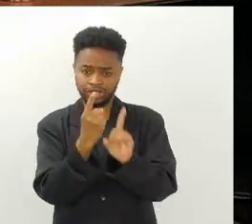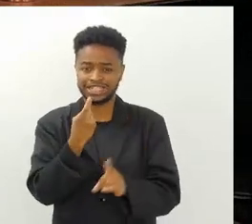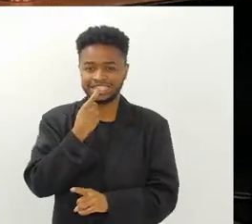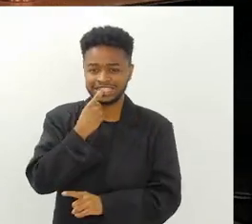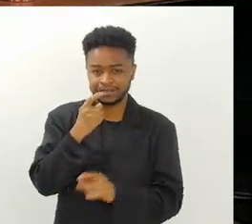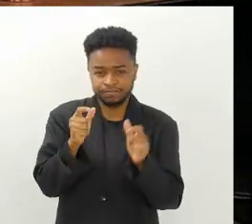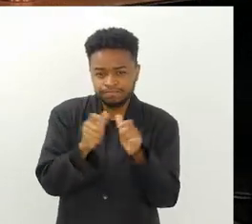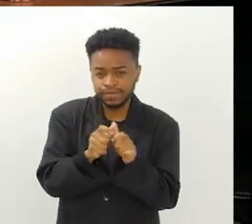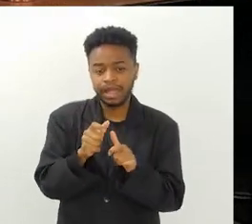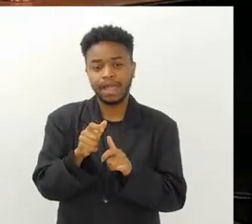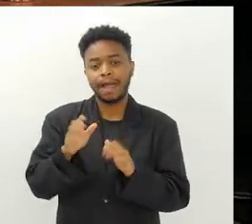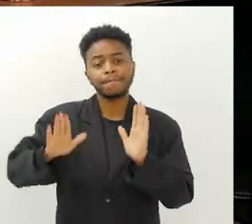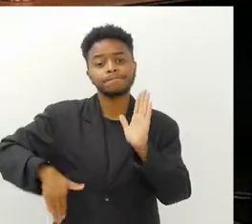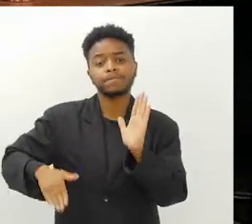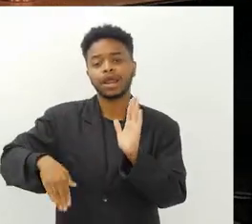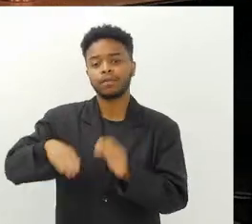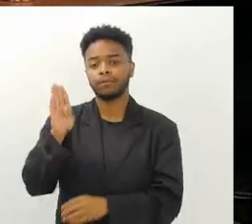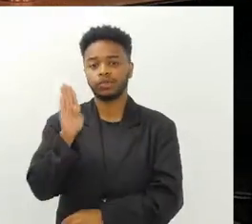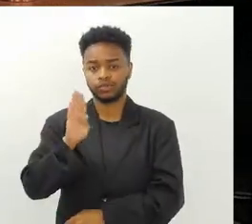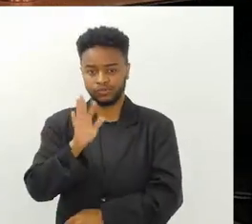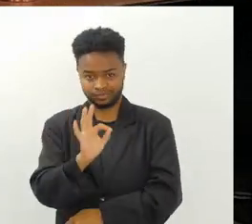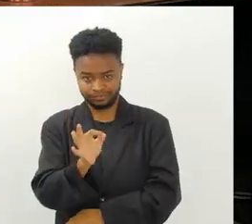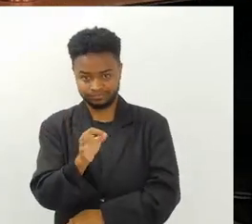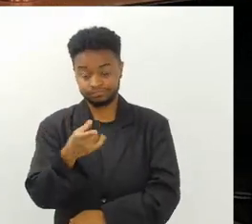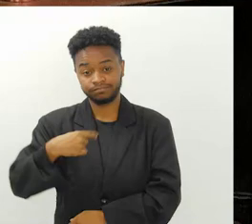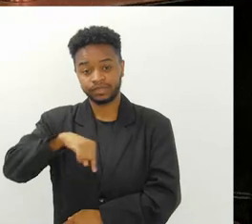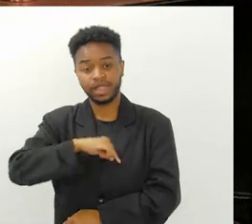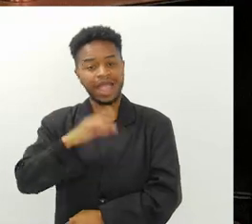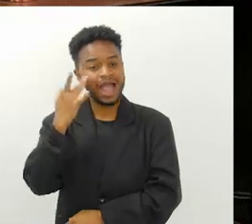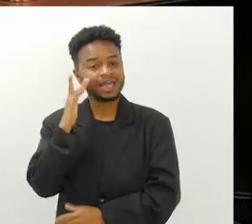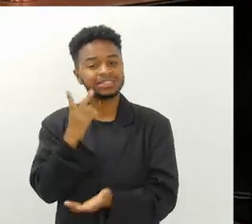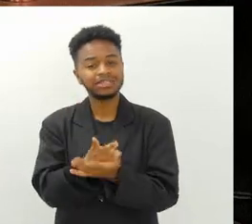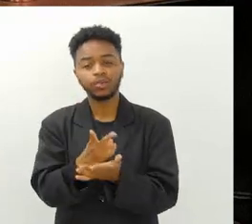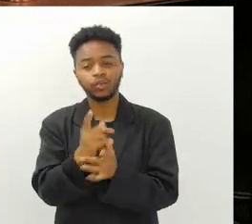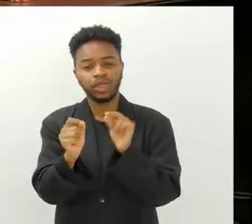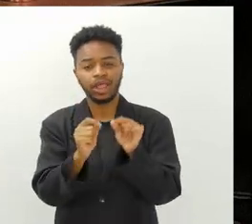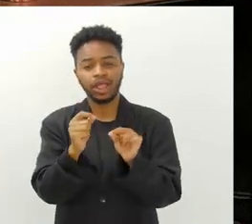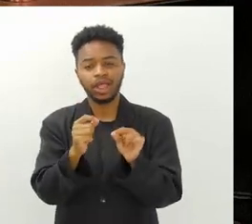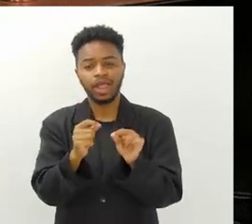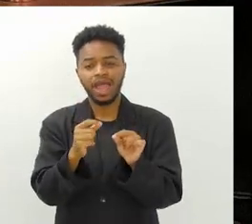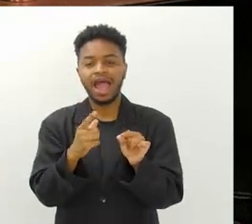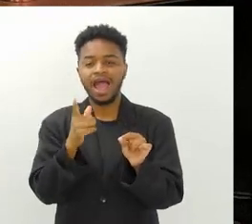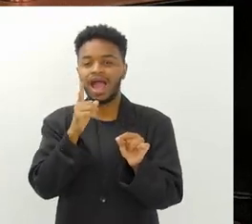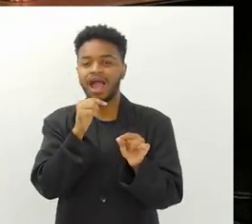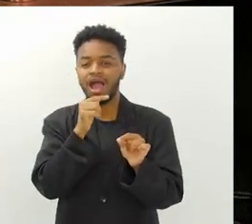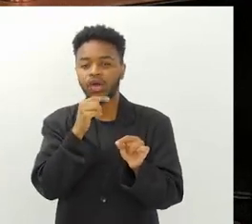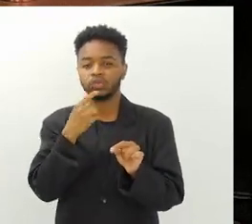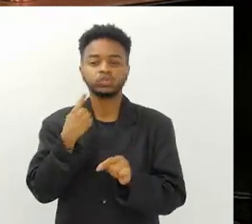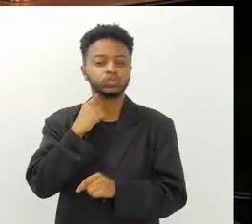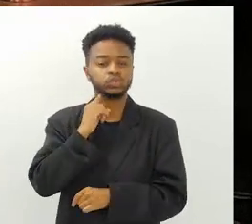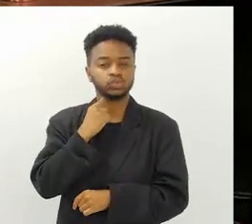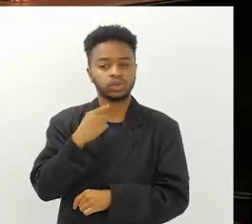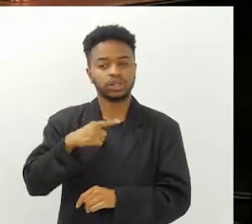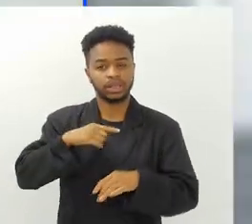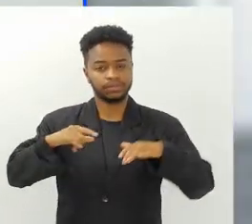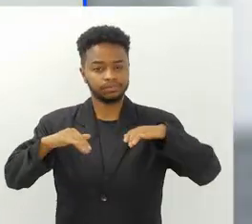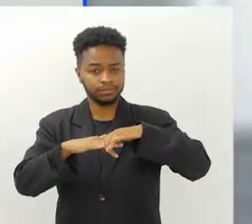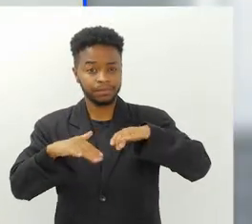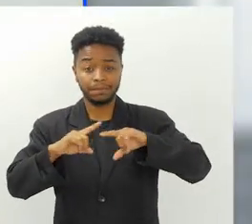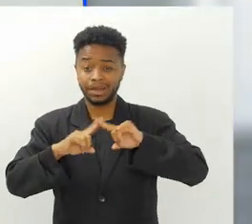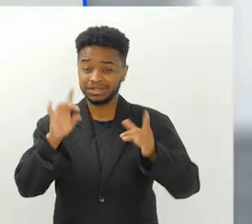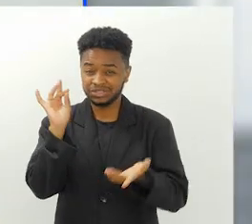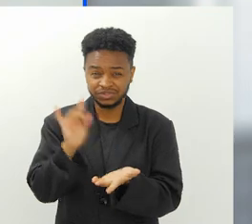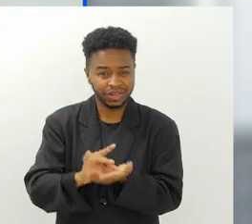microplásticos na praia de Botafogo, né? Quer dizer, a gente sempre acha que é esgoto que tem na praia ali, enfim, na Baia de